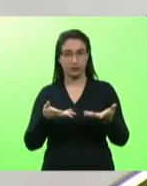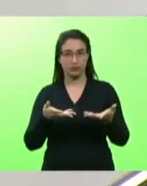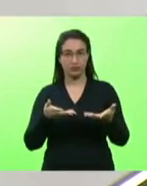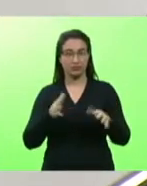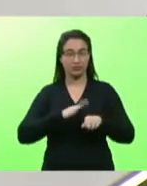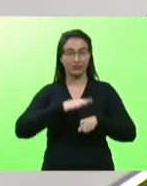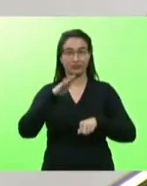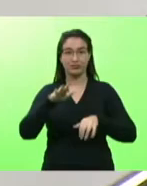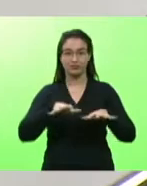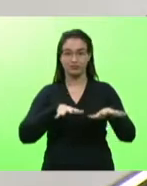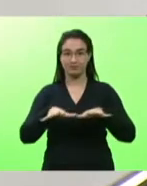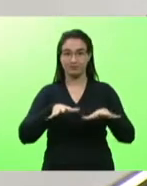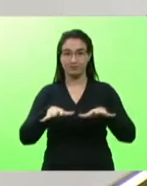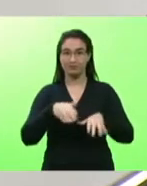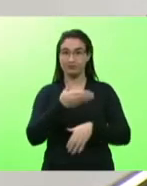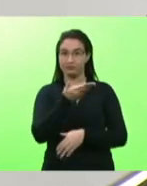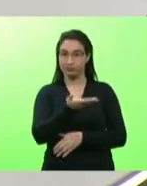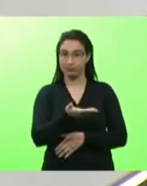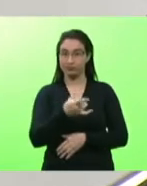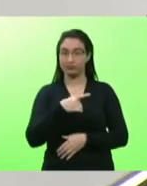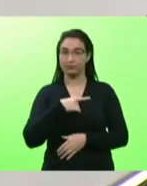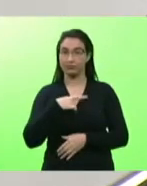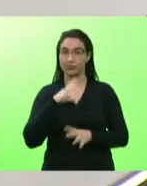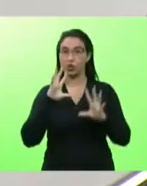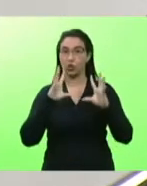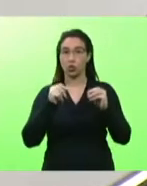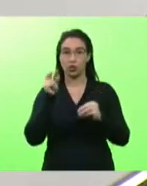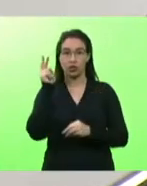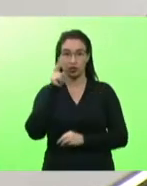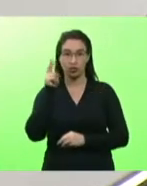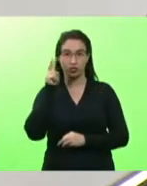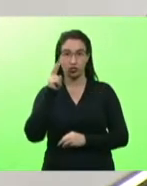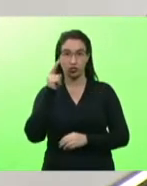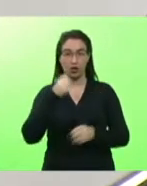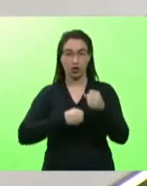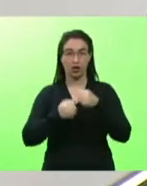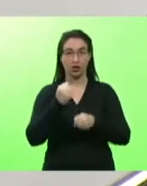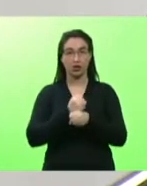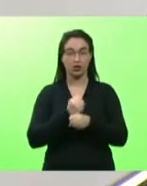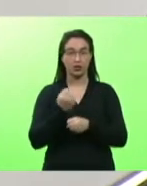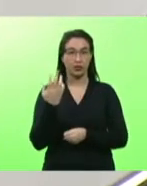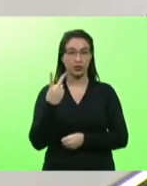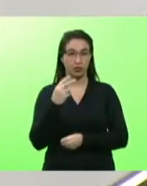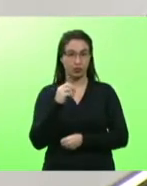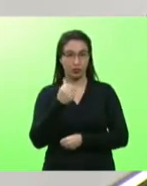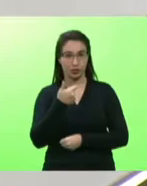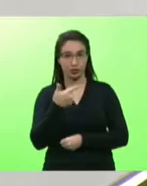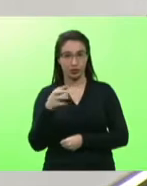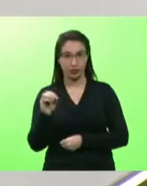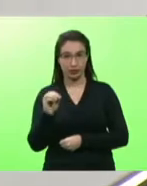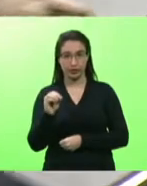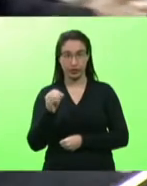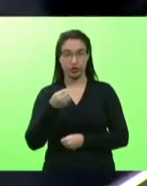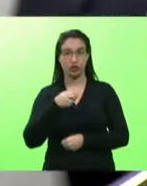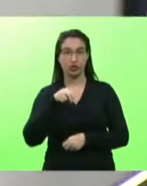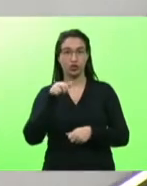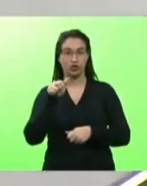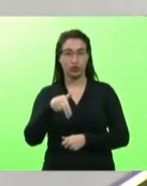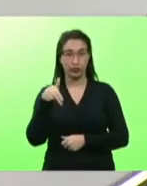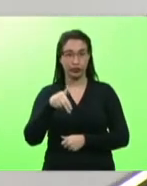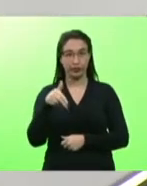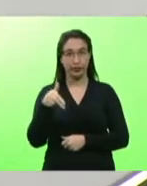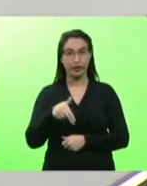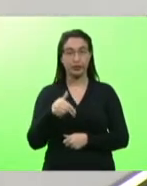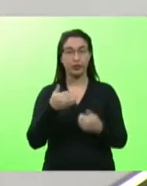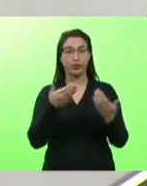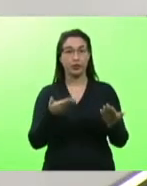do porto, toda a história do porto, e que no ano passado, em novembro, em plena pandemia, o porto registrou crescimento de